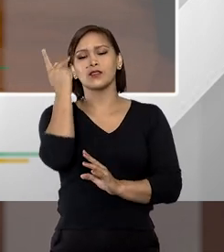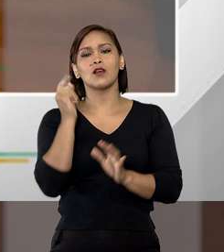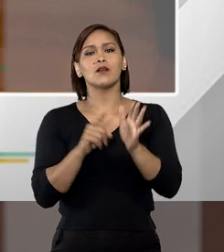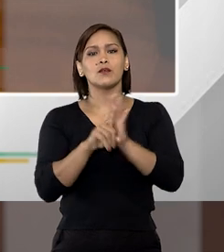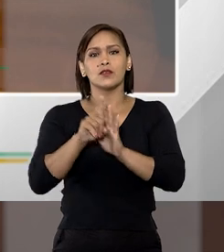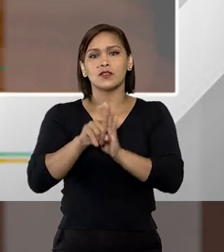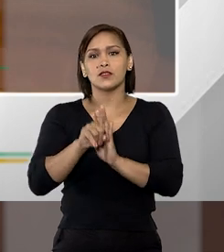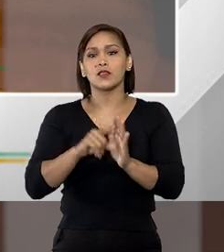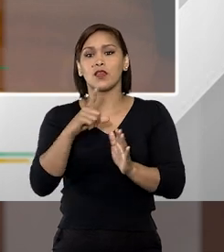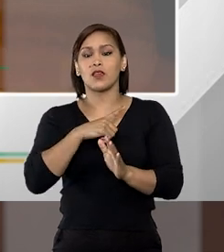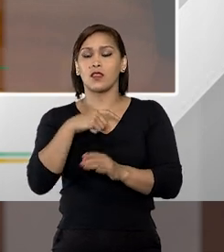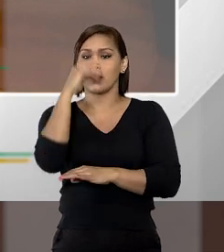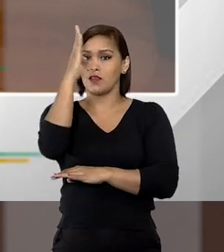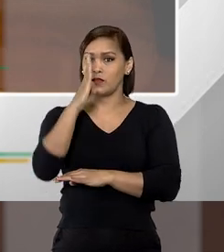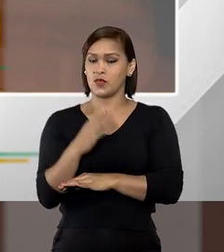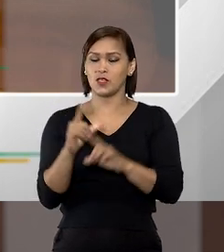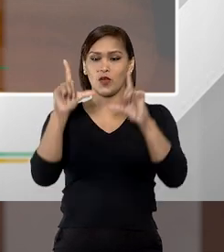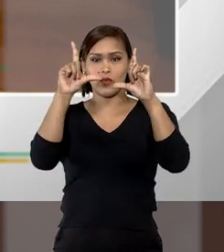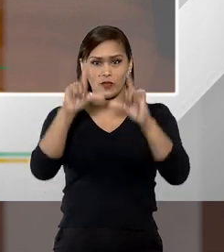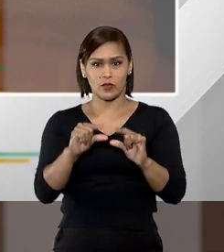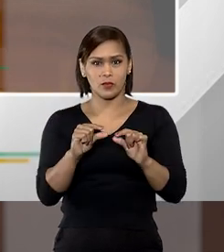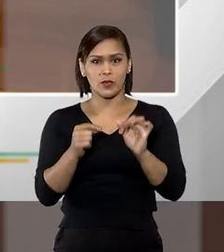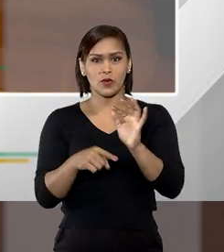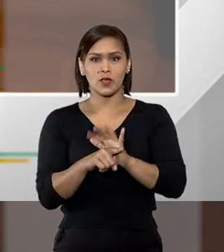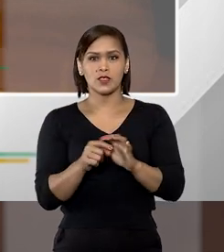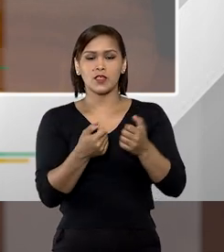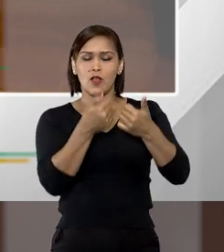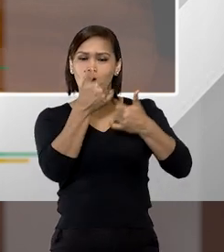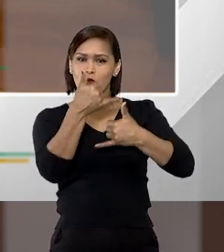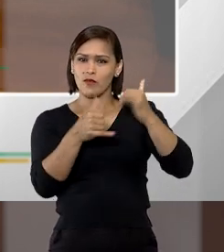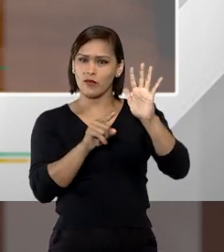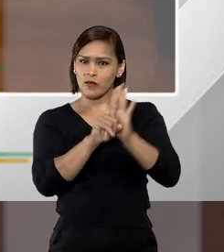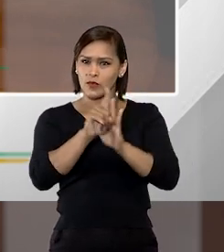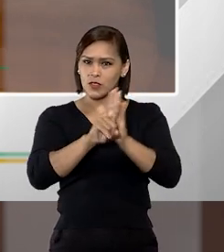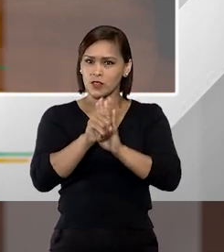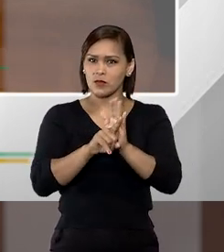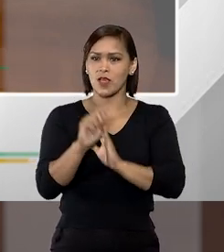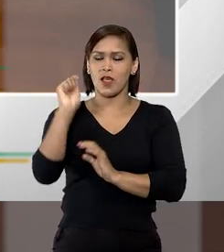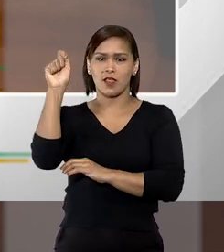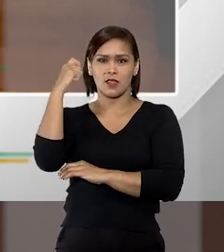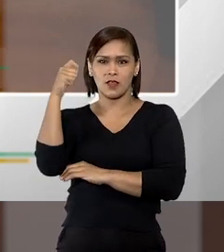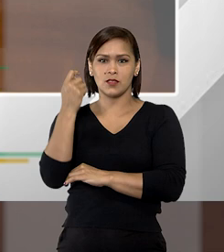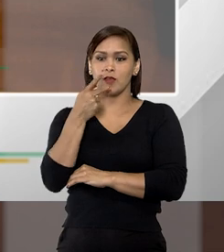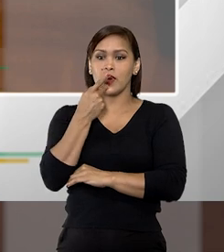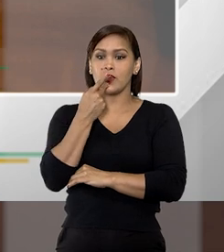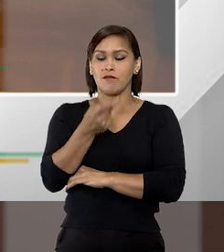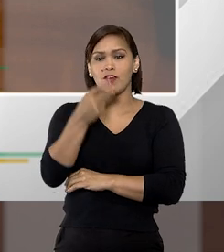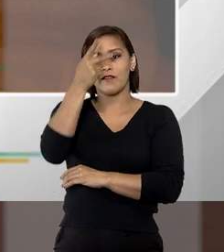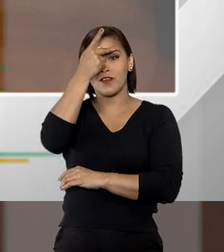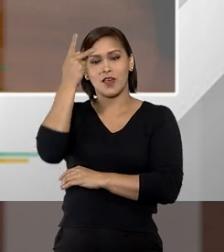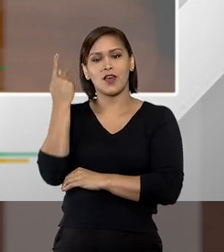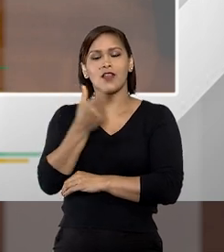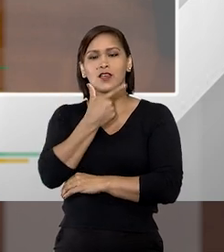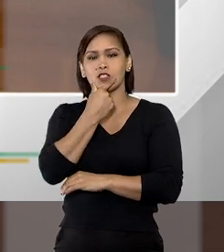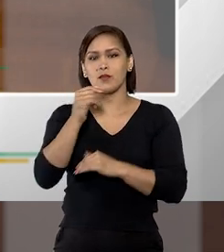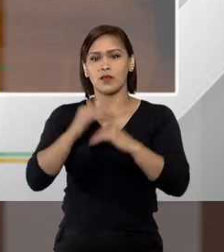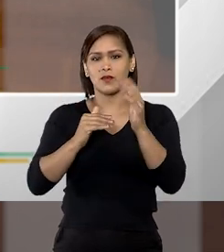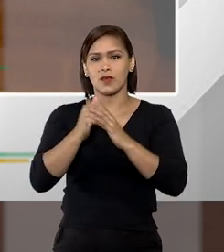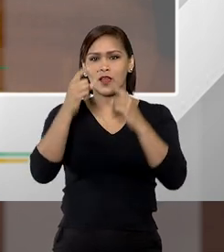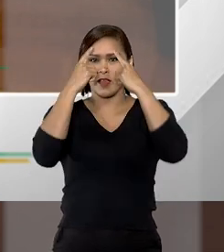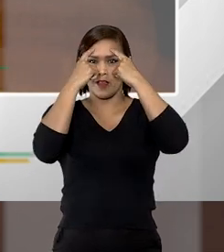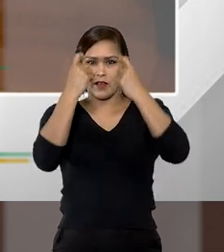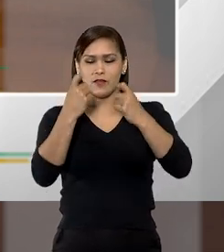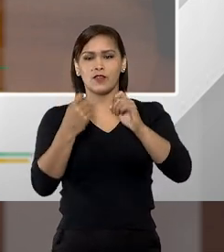pesquisas que nós temos no Brasil são muito poucas, e eu vou trazer uma pesquisa da Espanha que vai dizer que este homem que pratica essa violência